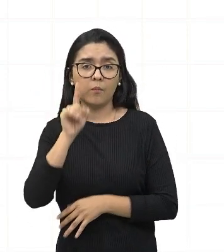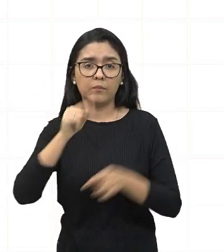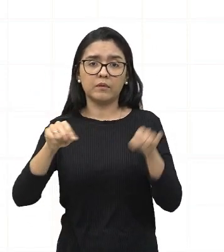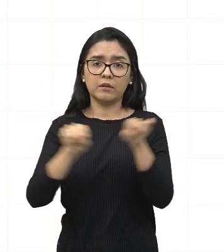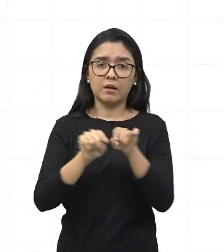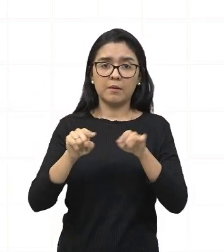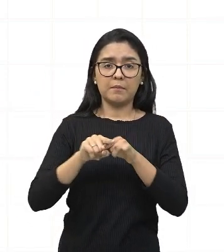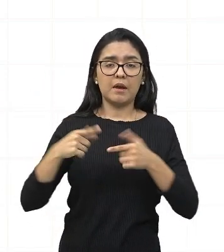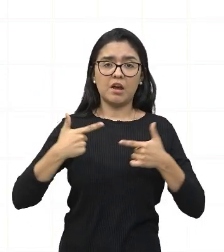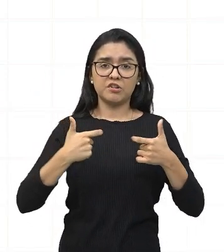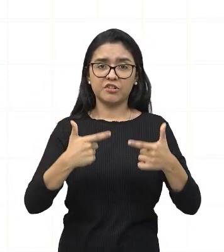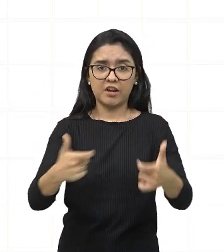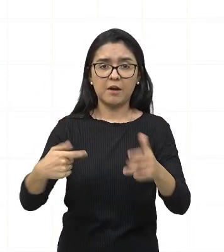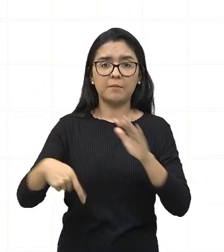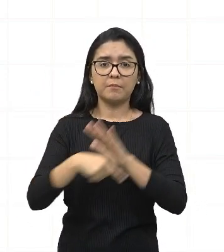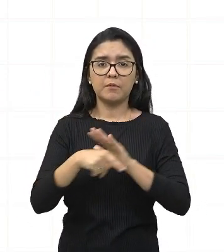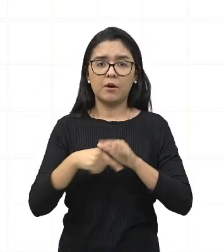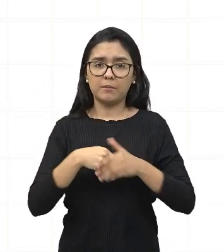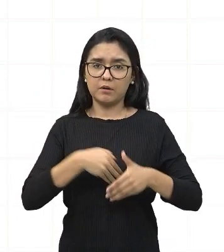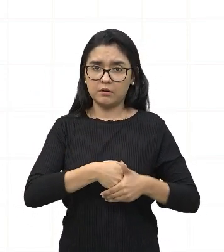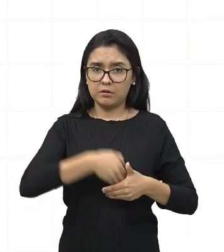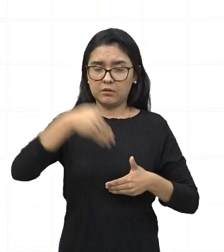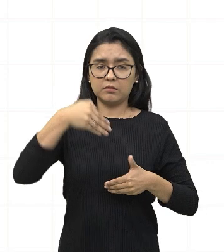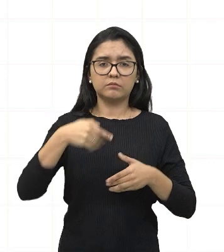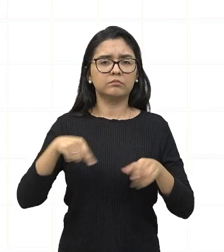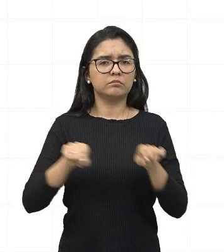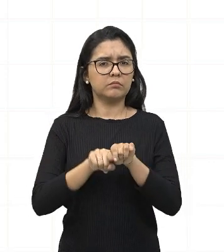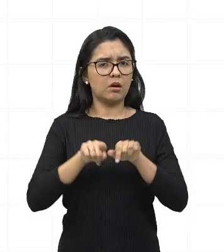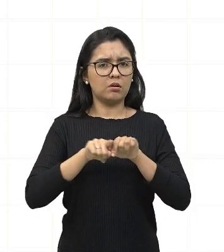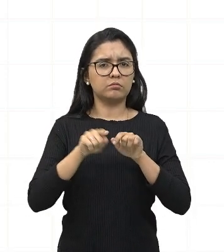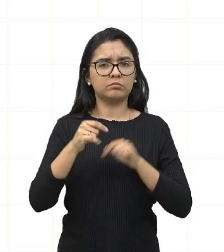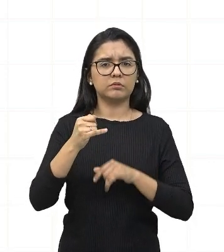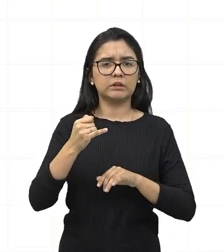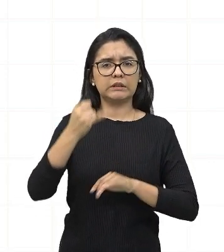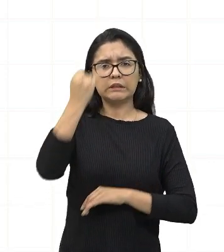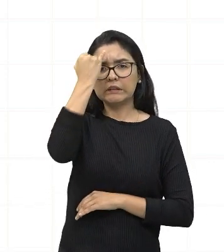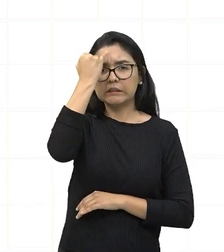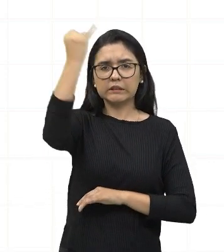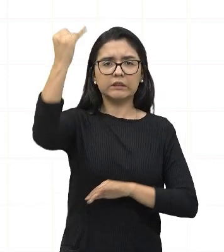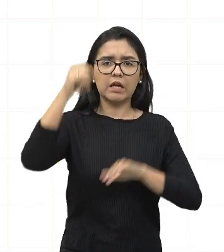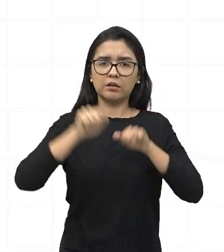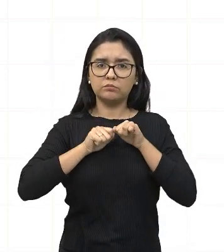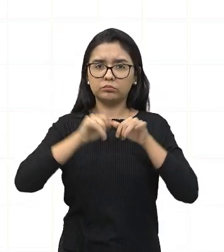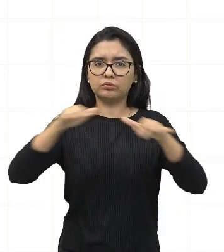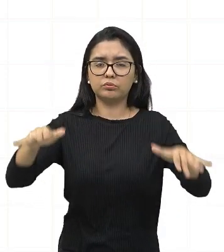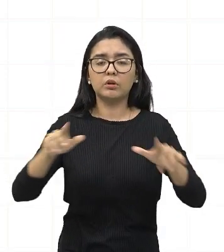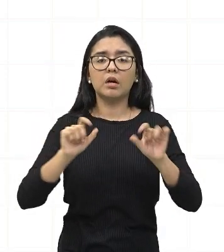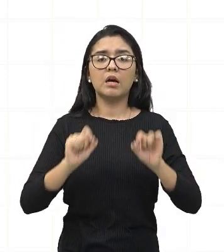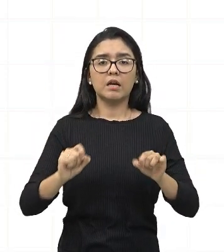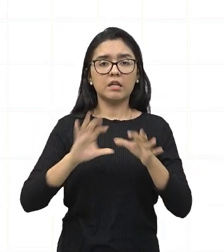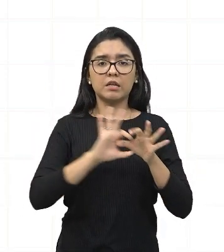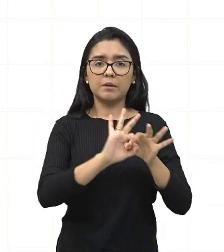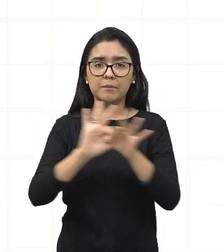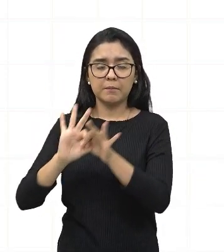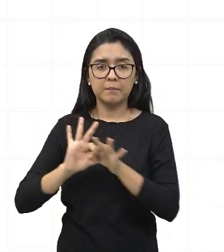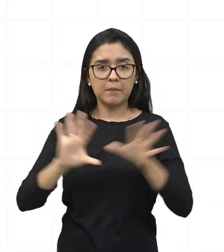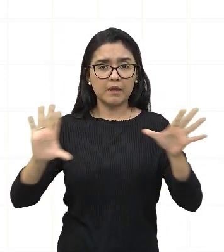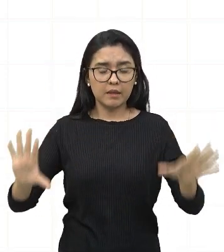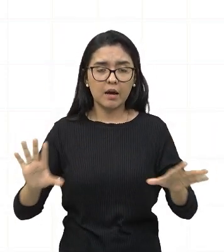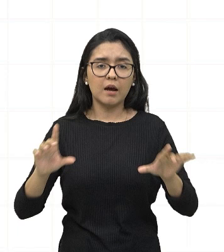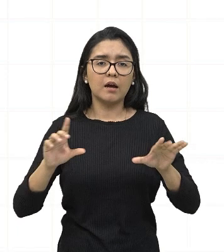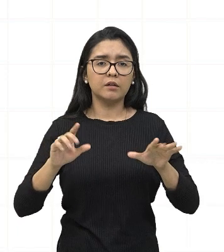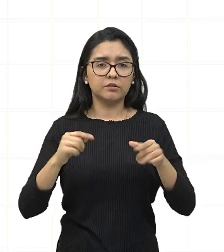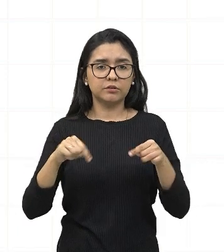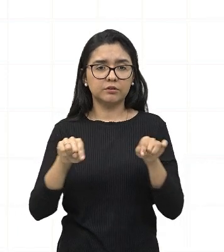napoleônicas disseminaram ideias como liberdade, igualdade, autodeterminação e